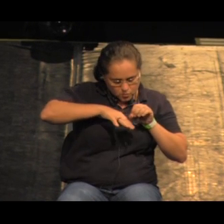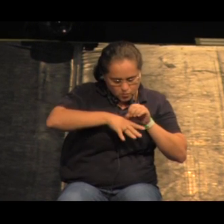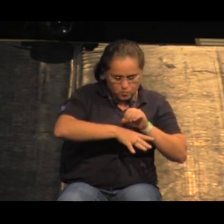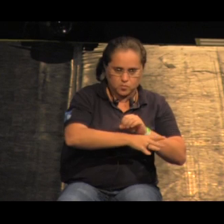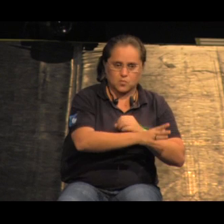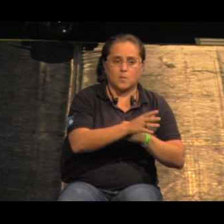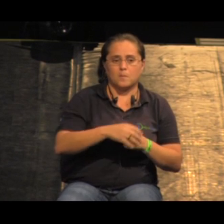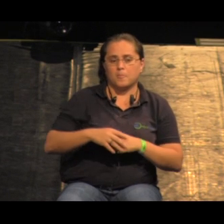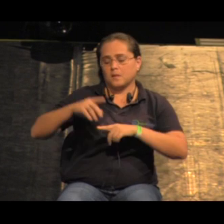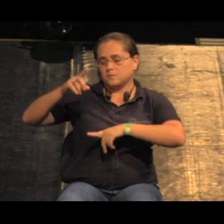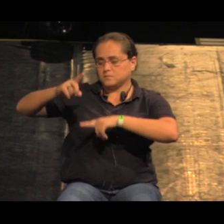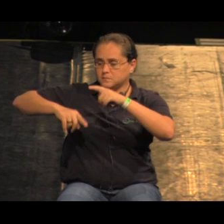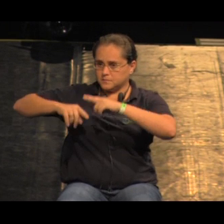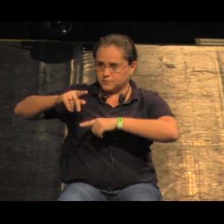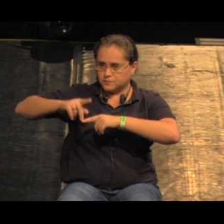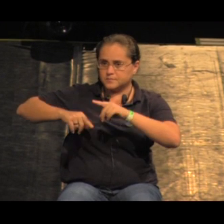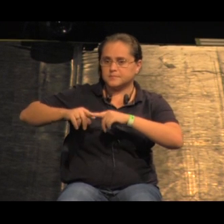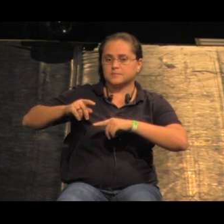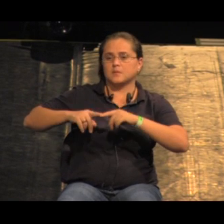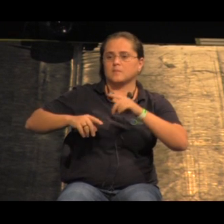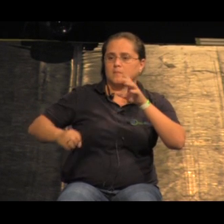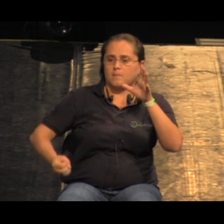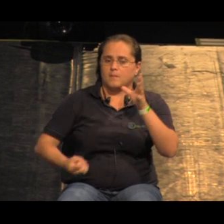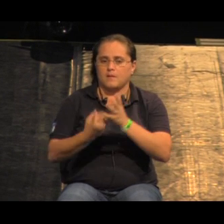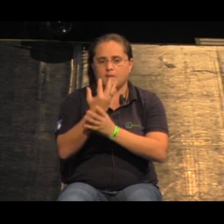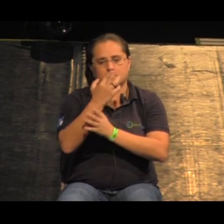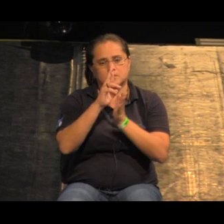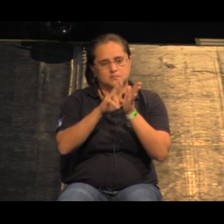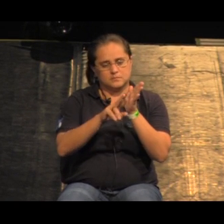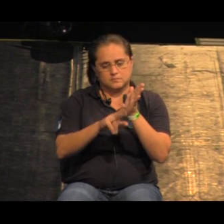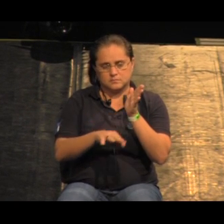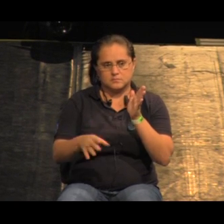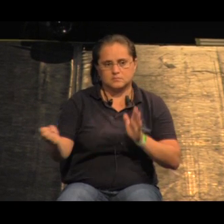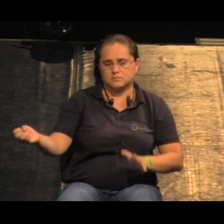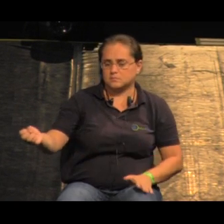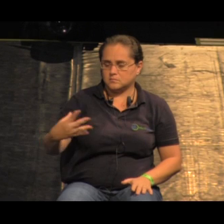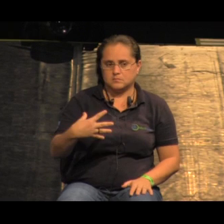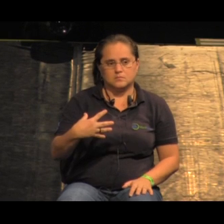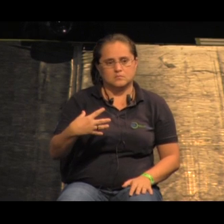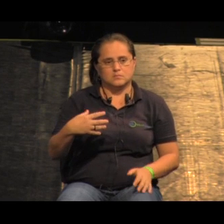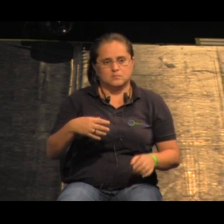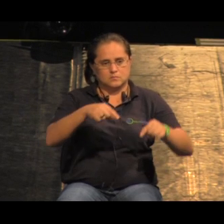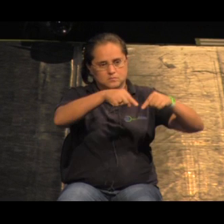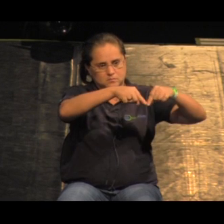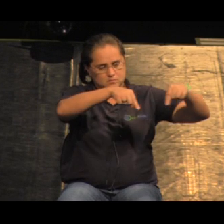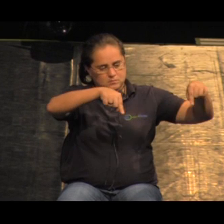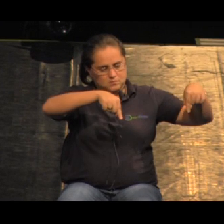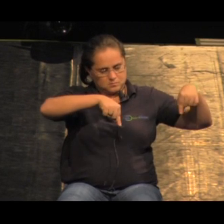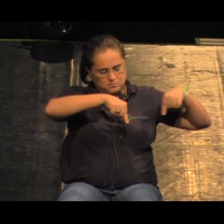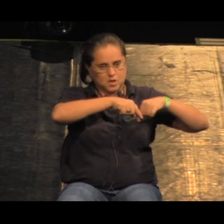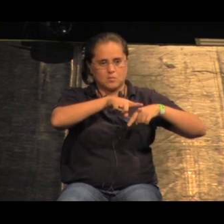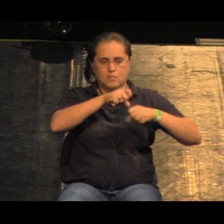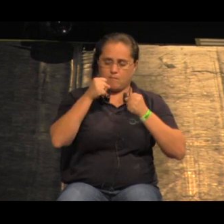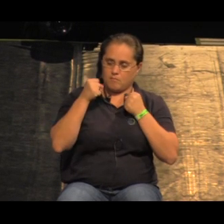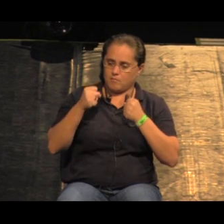os equipamentos propostos e a criação de uma série de novos equipamentos junto a esse quadrado para fortalecer essa